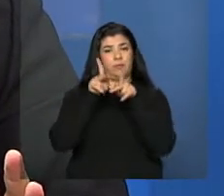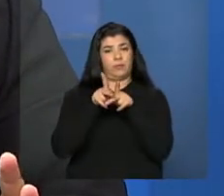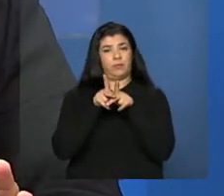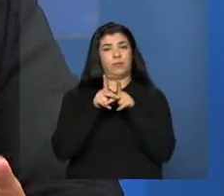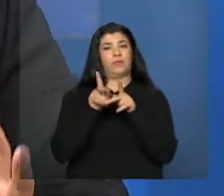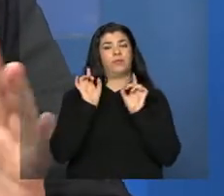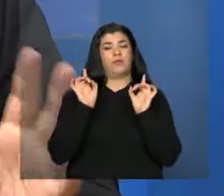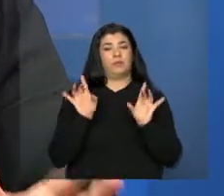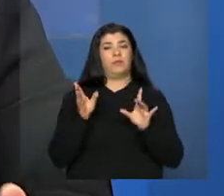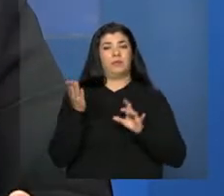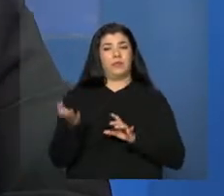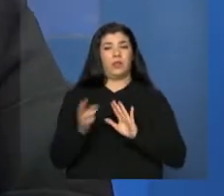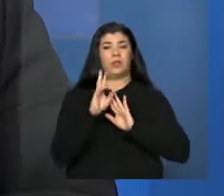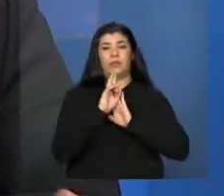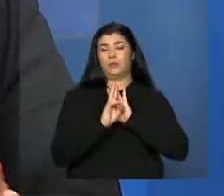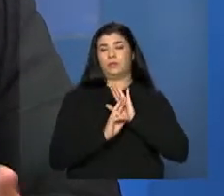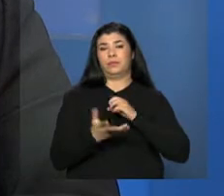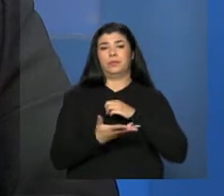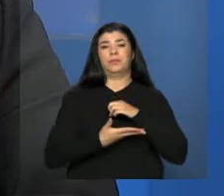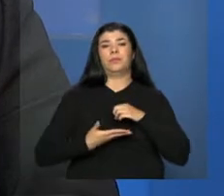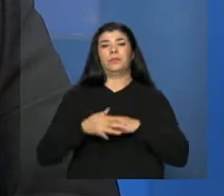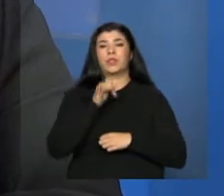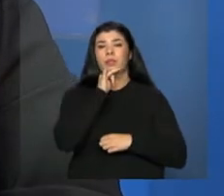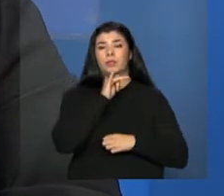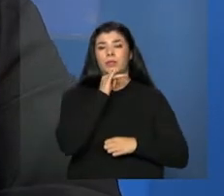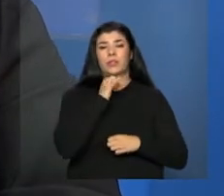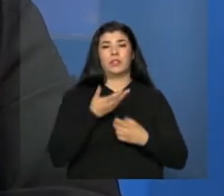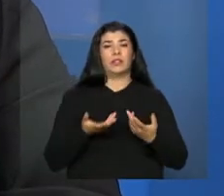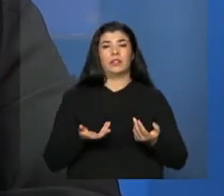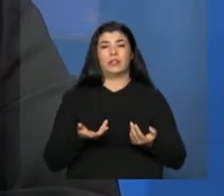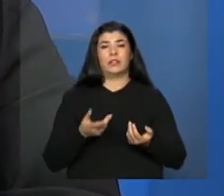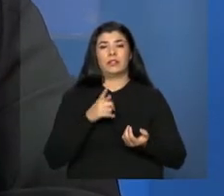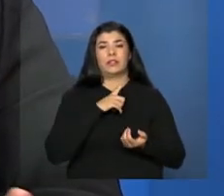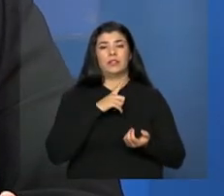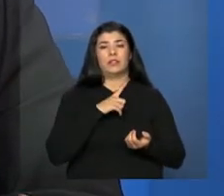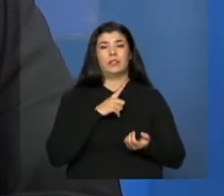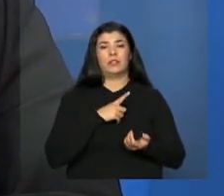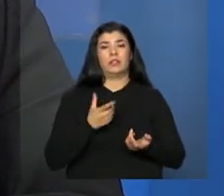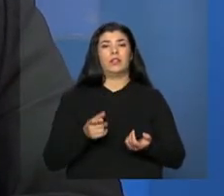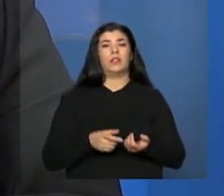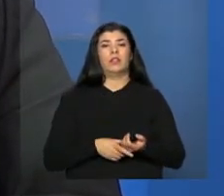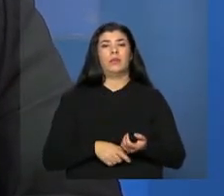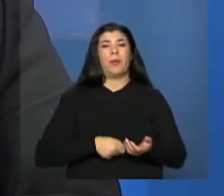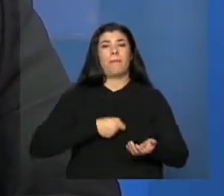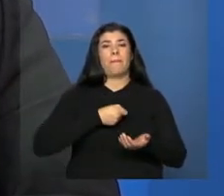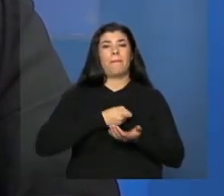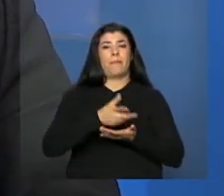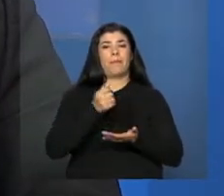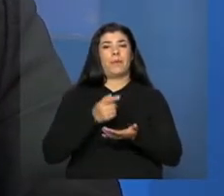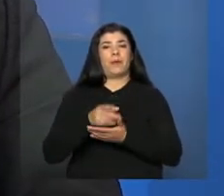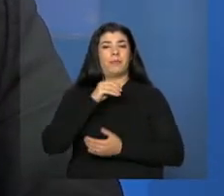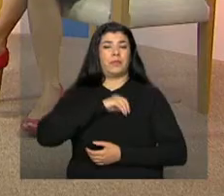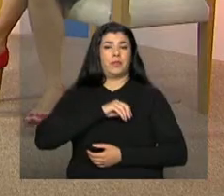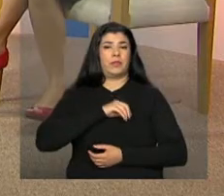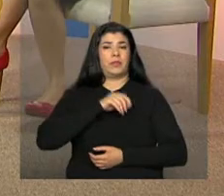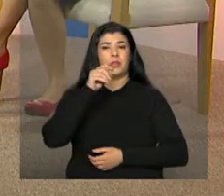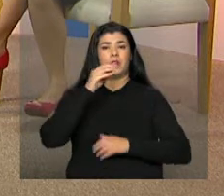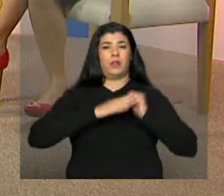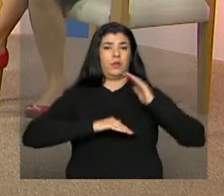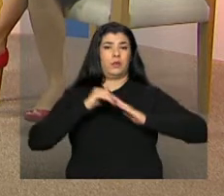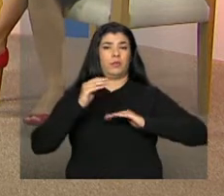são as regras básicas para a execução do recurso. com a despesa de pessoal. E quais são as